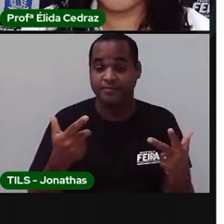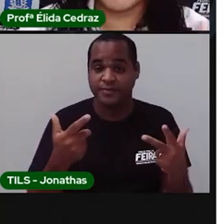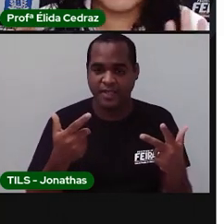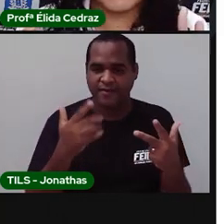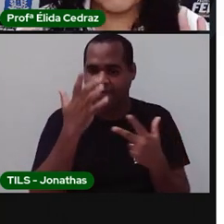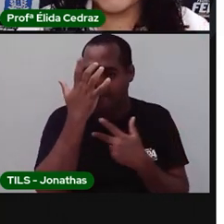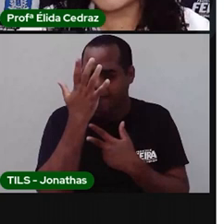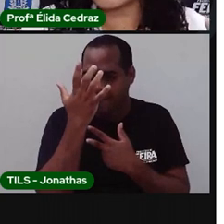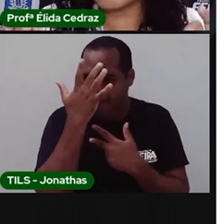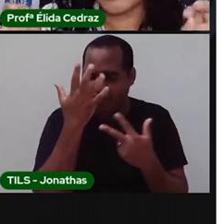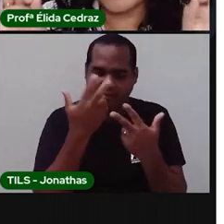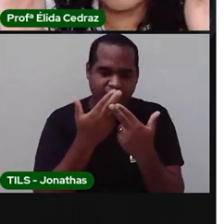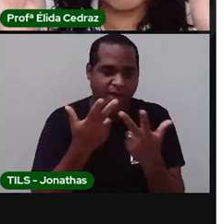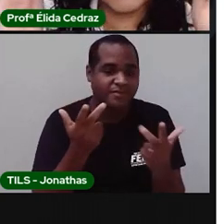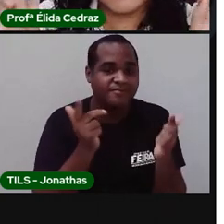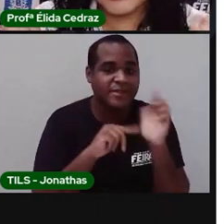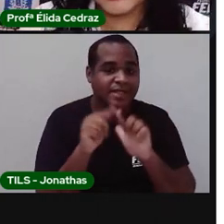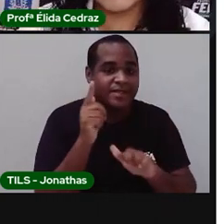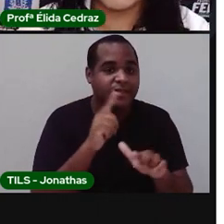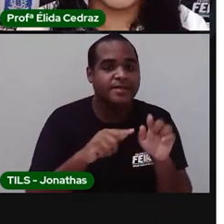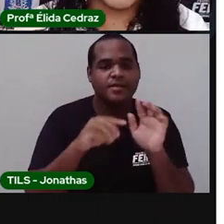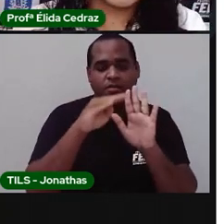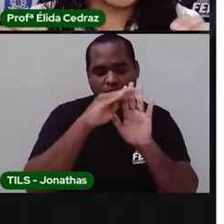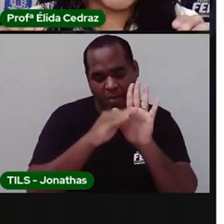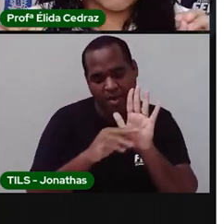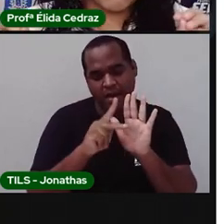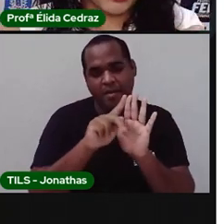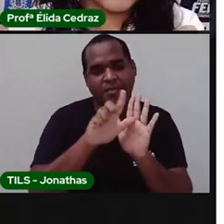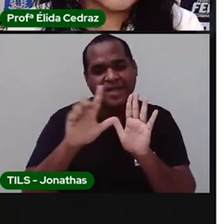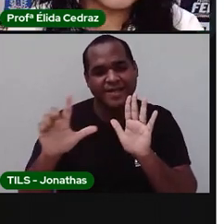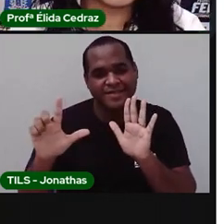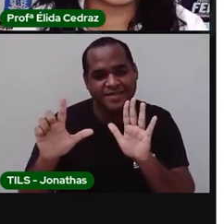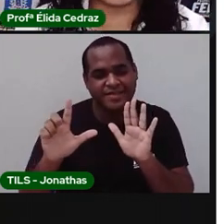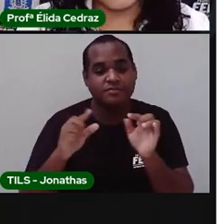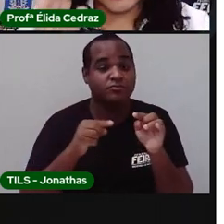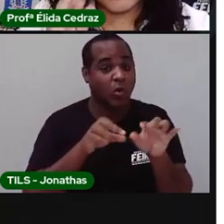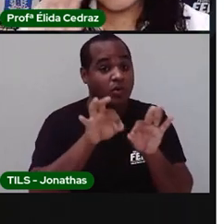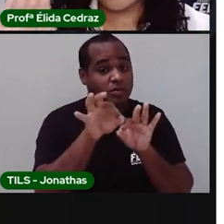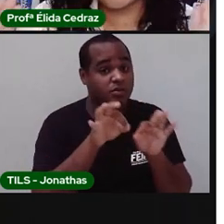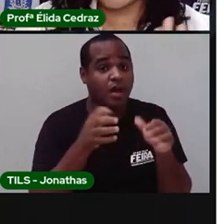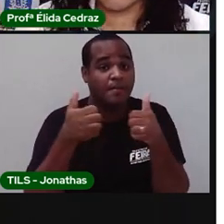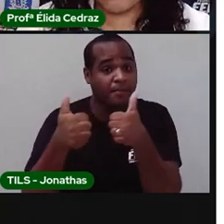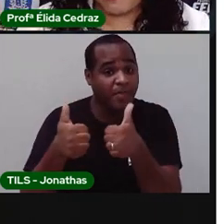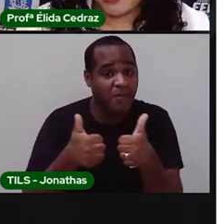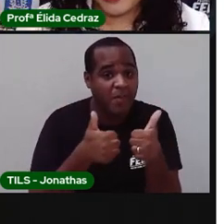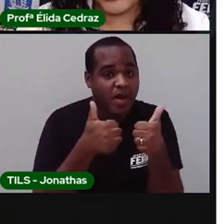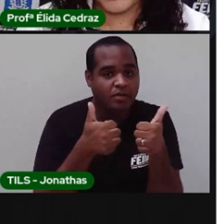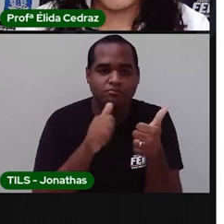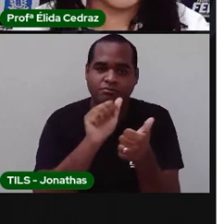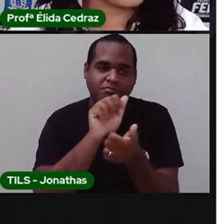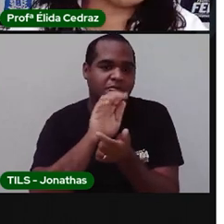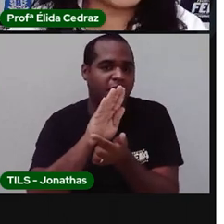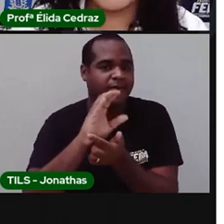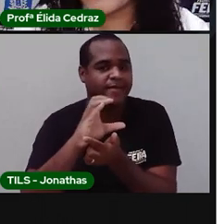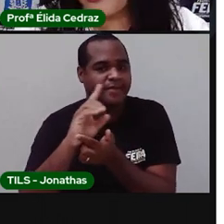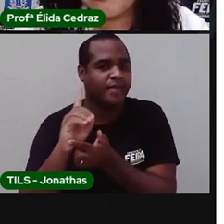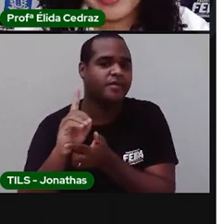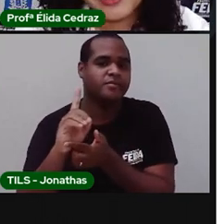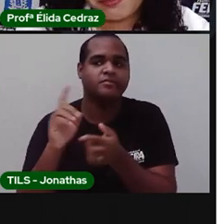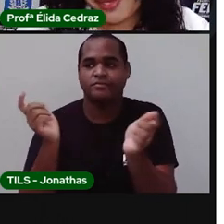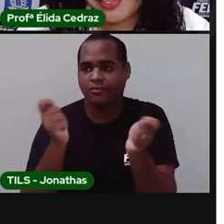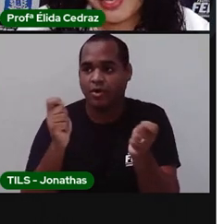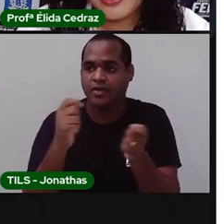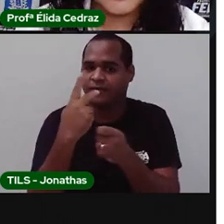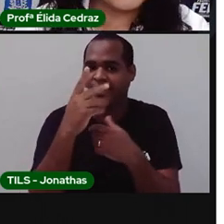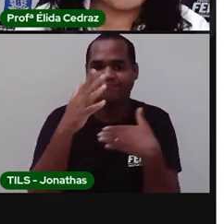fácil. Porque lá também as playlists, elas ficam organizadas em ordem alfabética. Aí você não